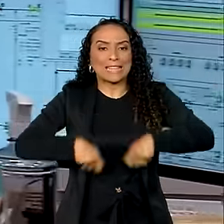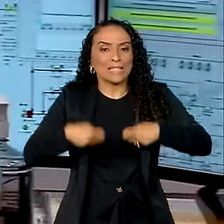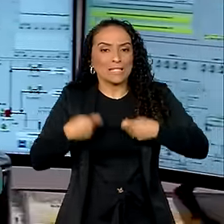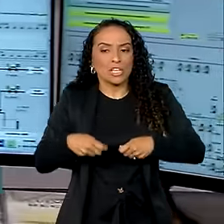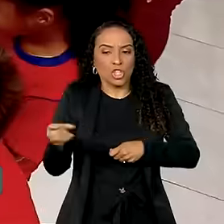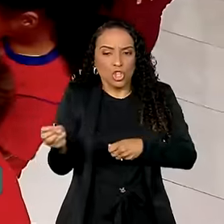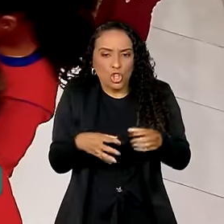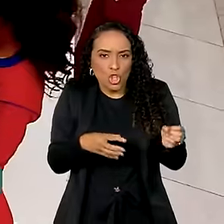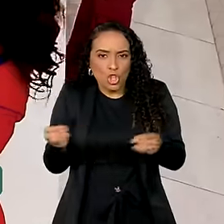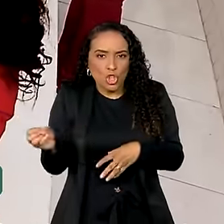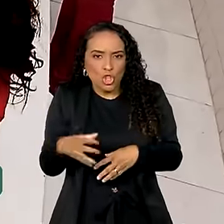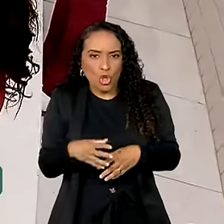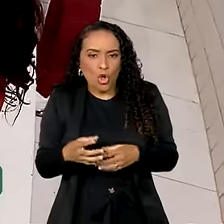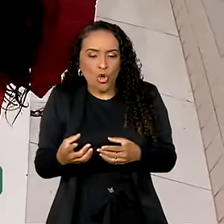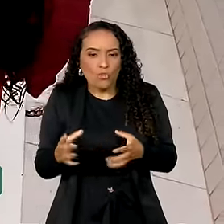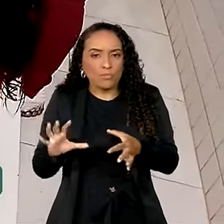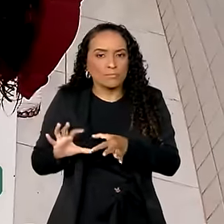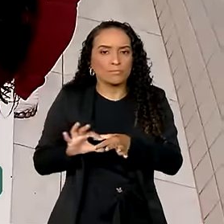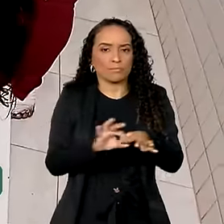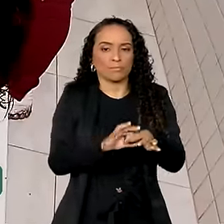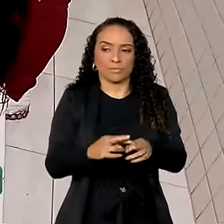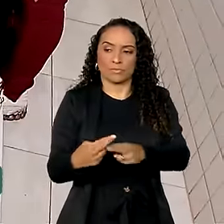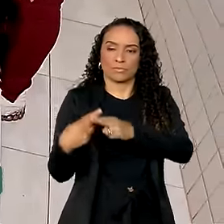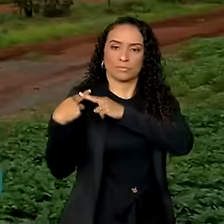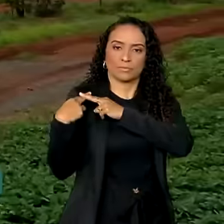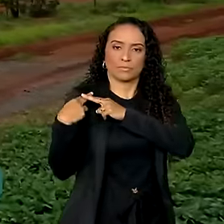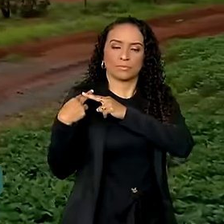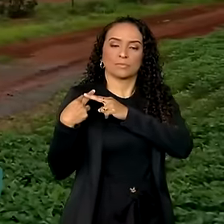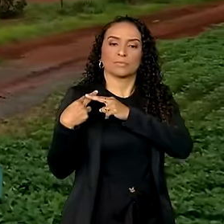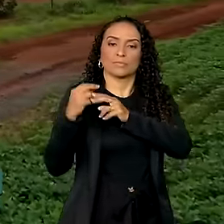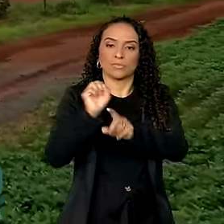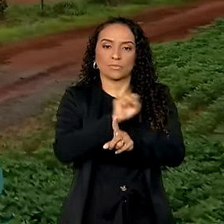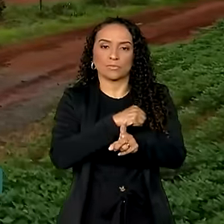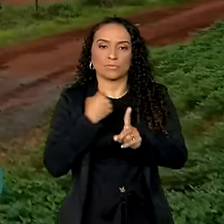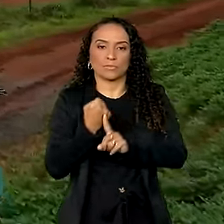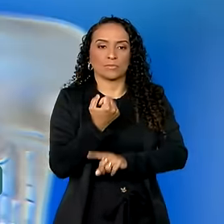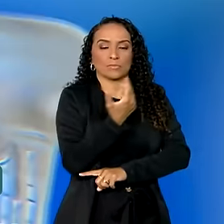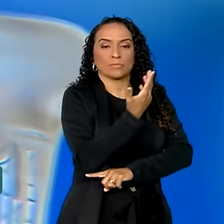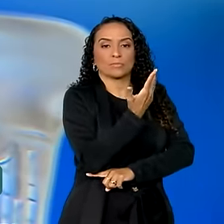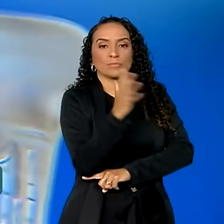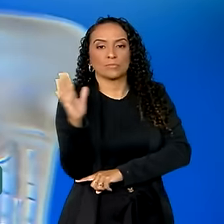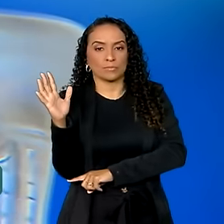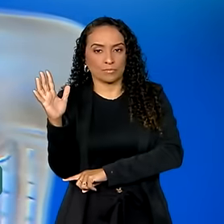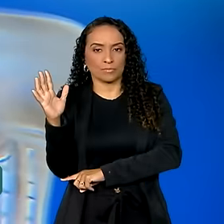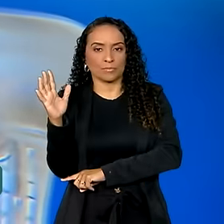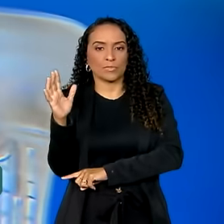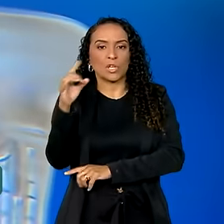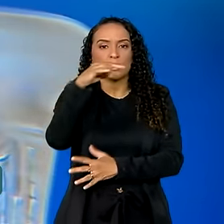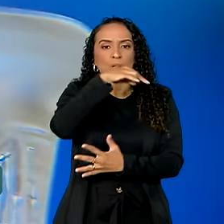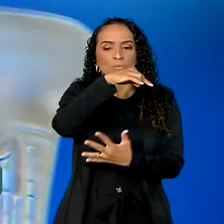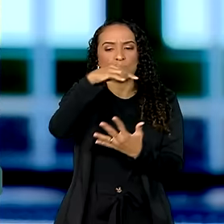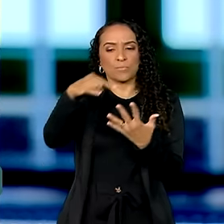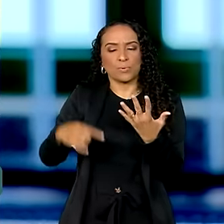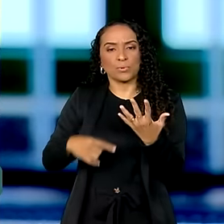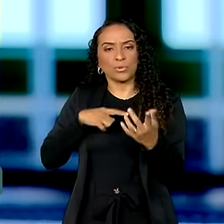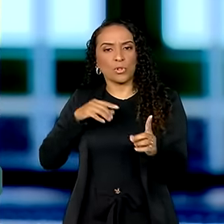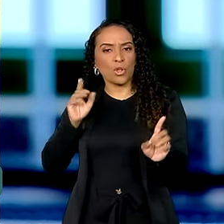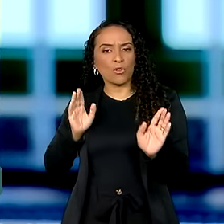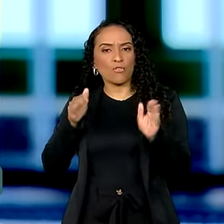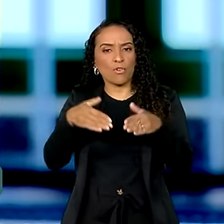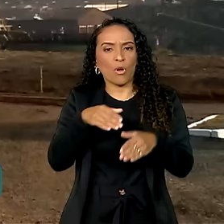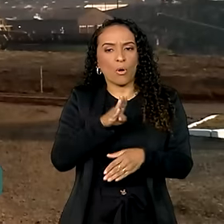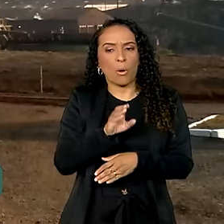de inovação, aliada à responsabilidade social e ambiental. Entre as metas que têm como foco a